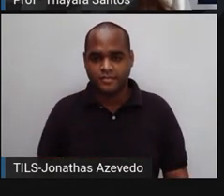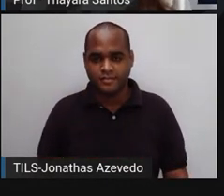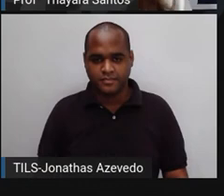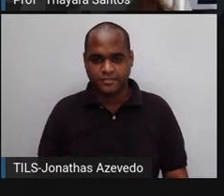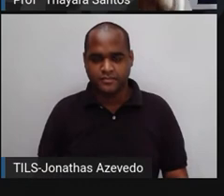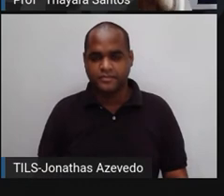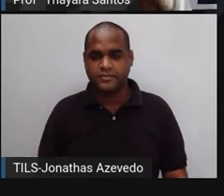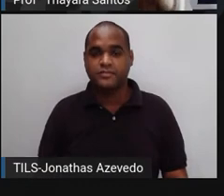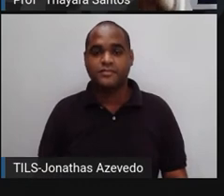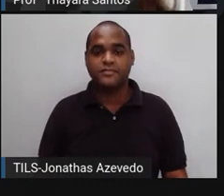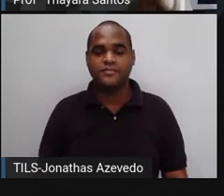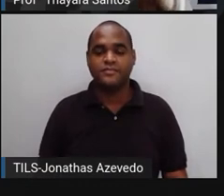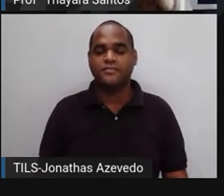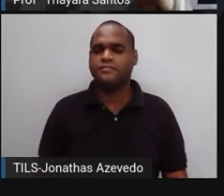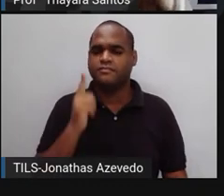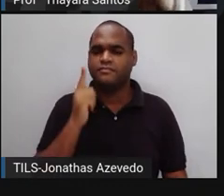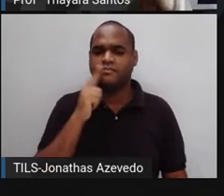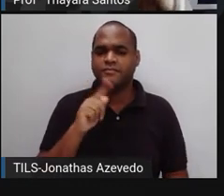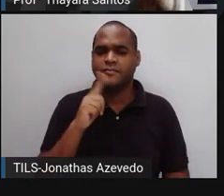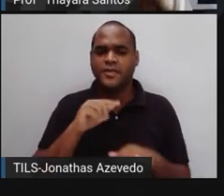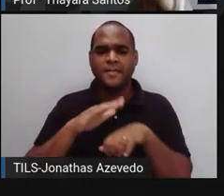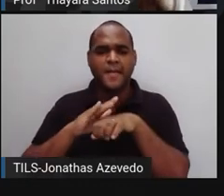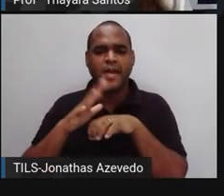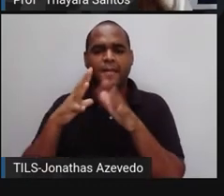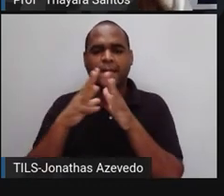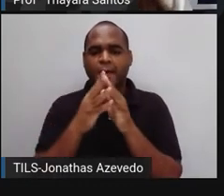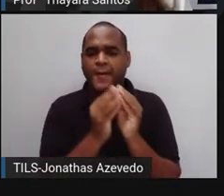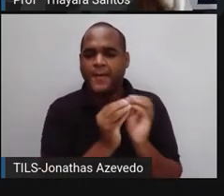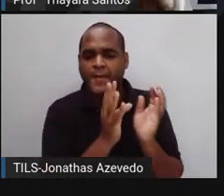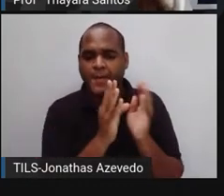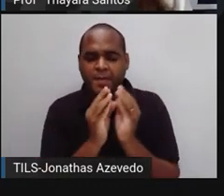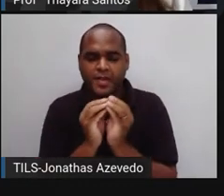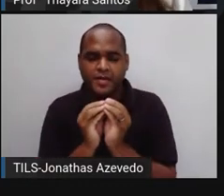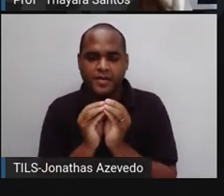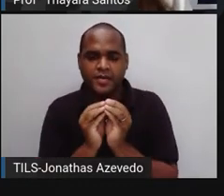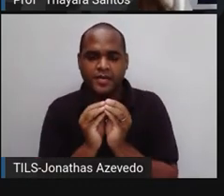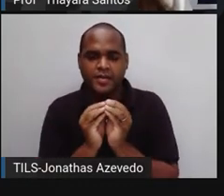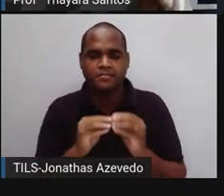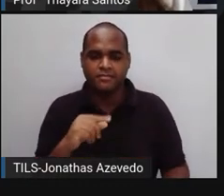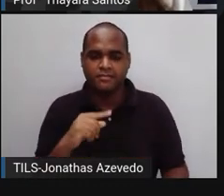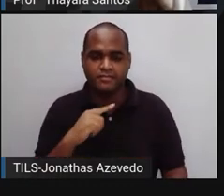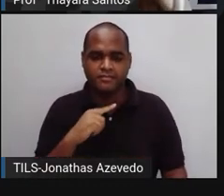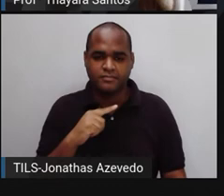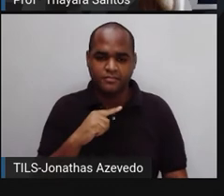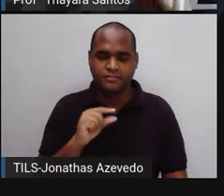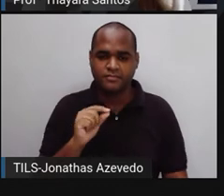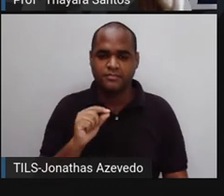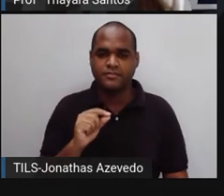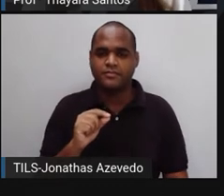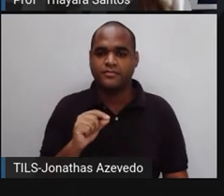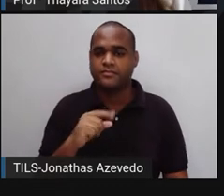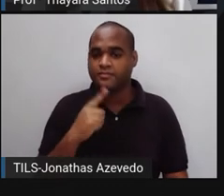A primeira. Quem são os agentes decompositores? Eu vou aqui escolher aleatoriamente.